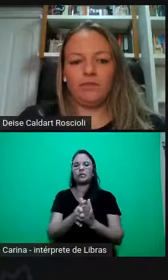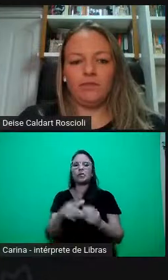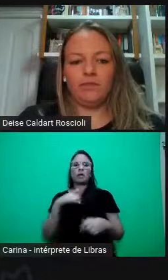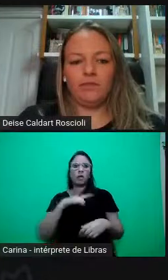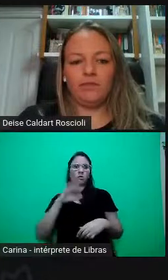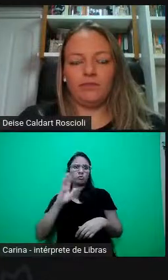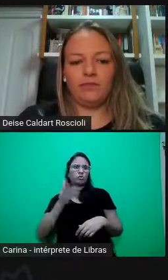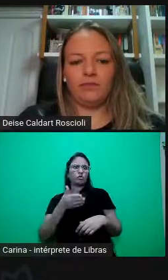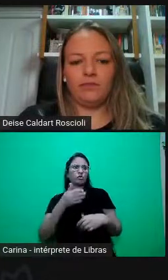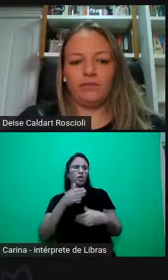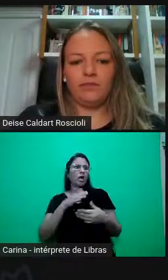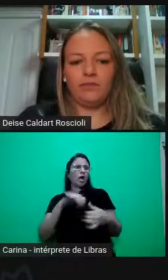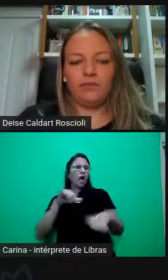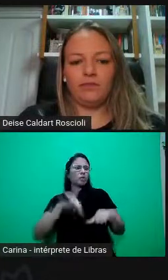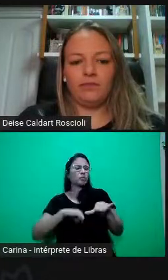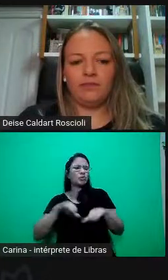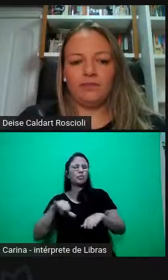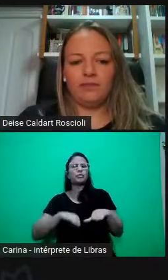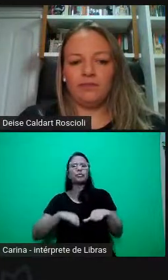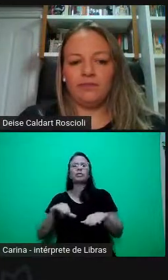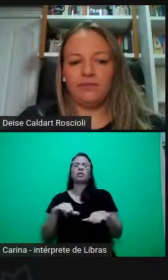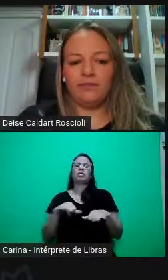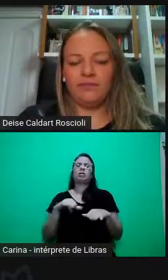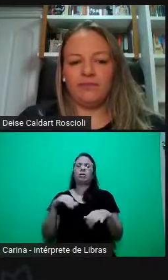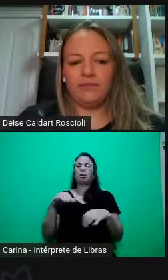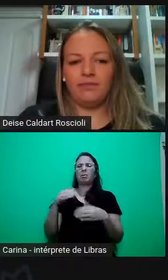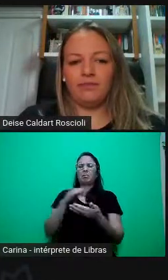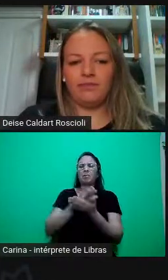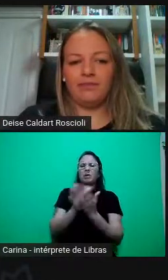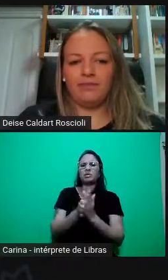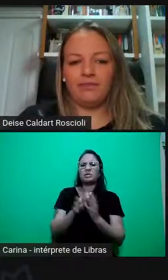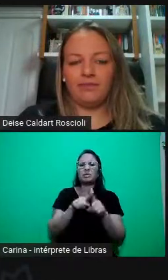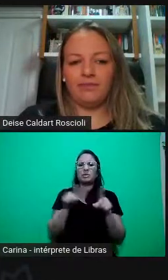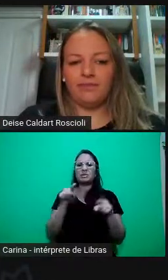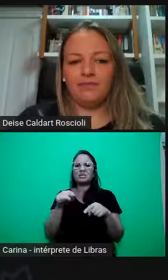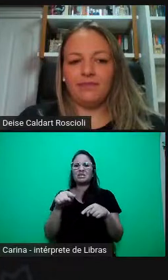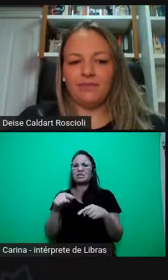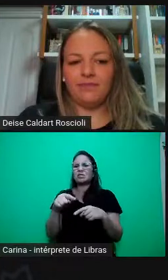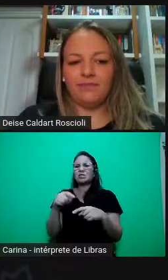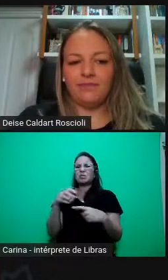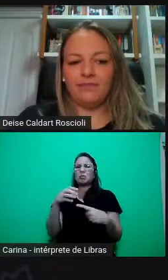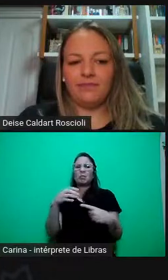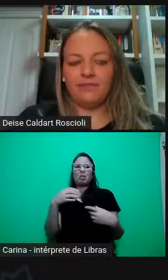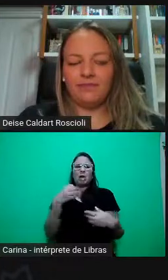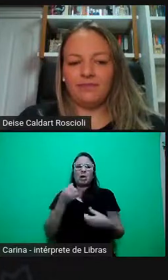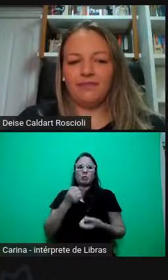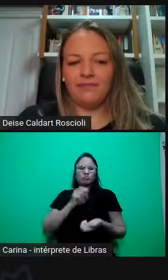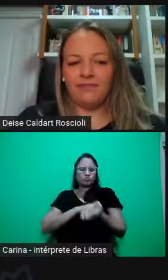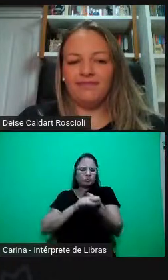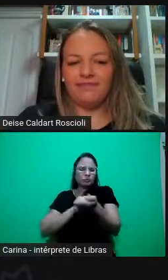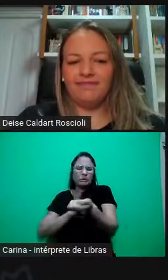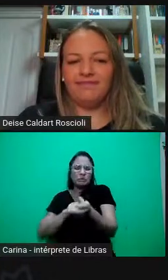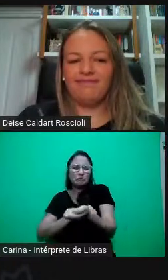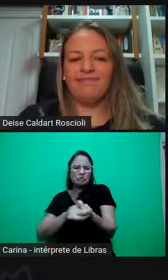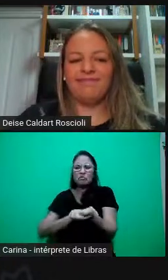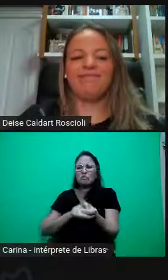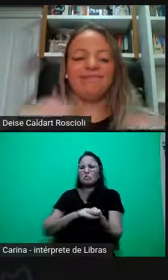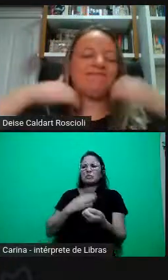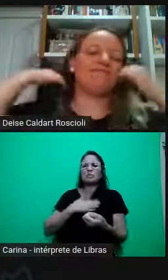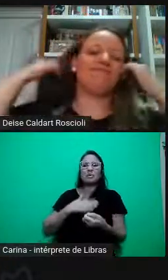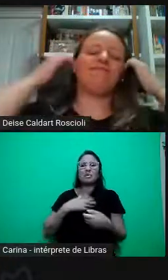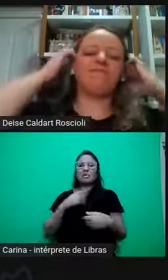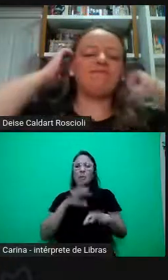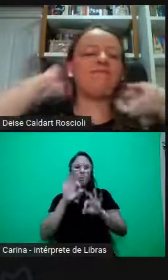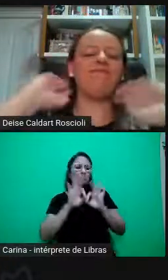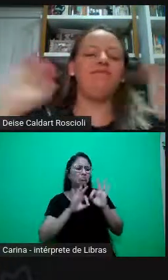mas aí eu vou falar sobre isso e isso vai trazer uma tensão sobre mim que daqui a pouco não estou preparada para lidar naquele momento. Então,